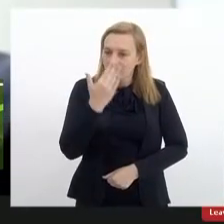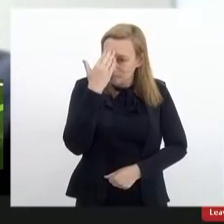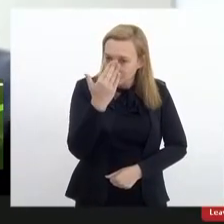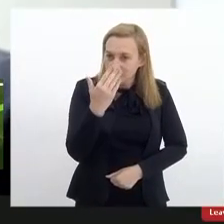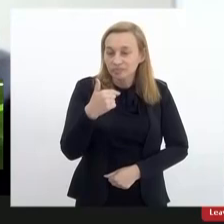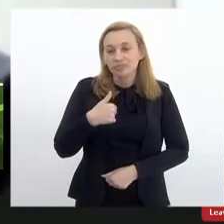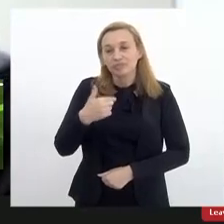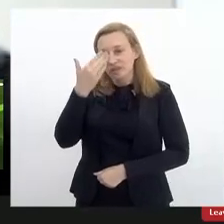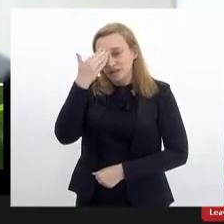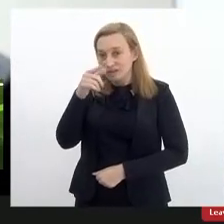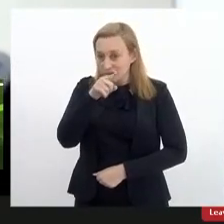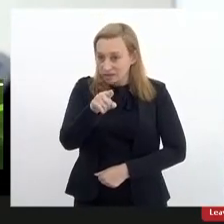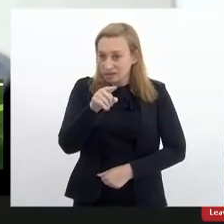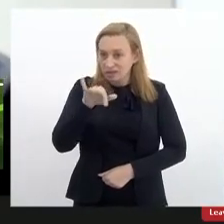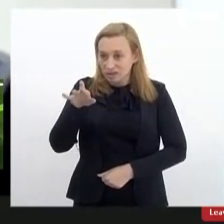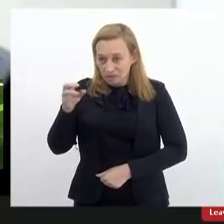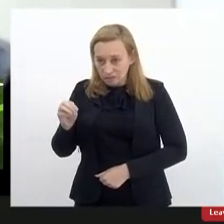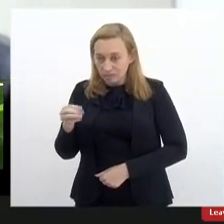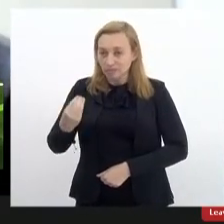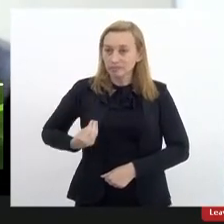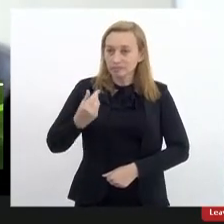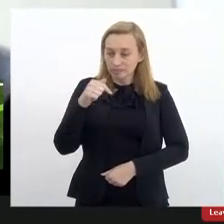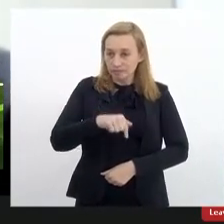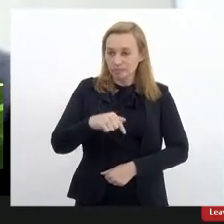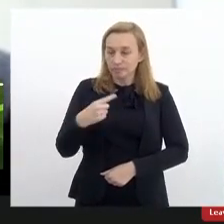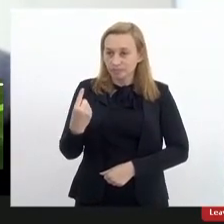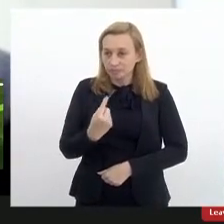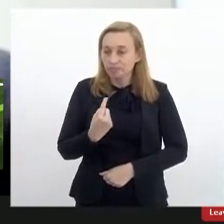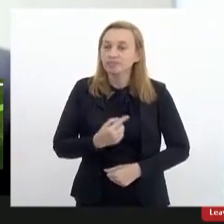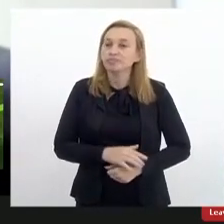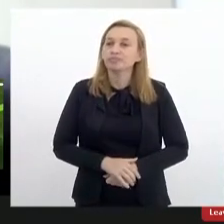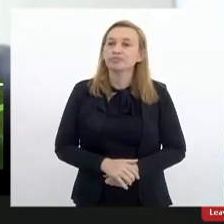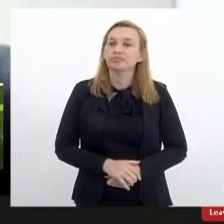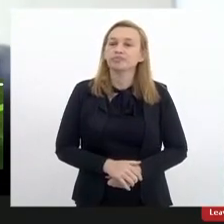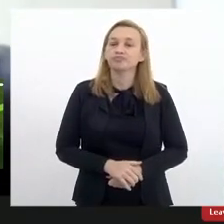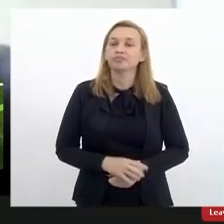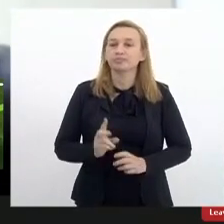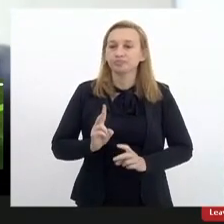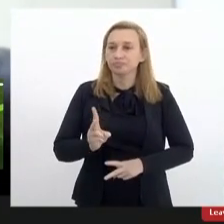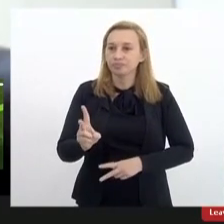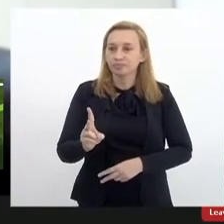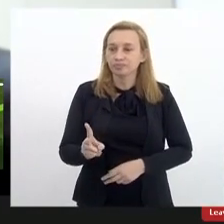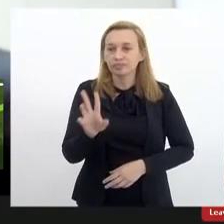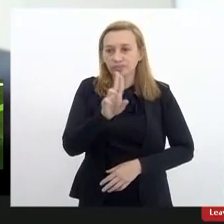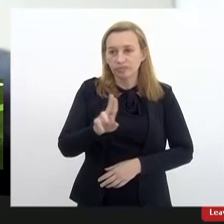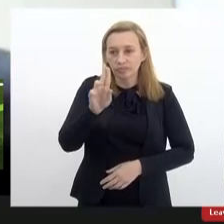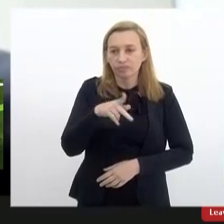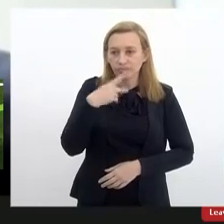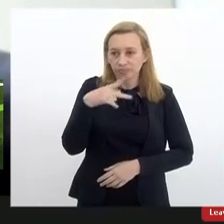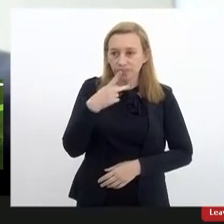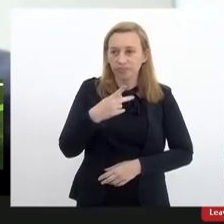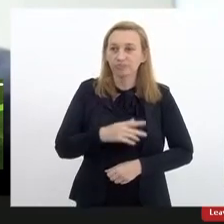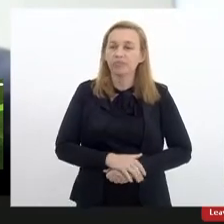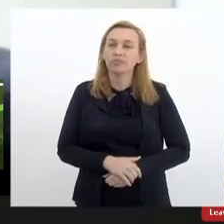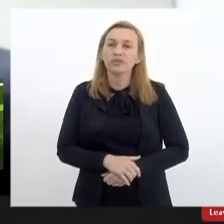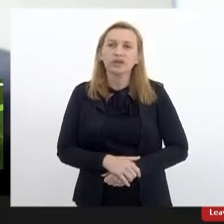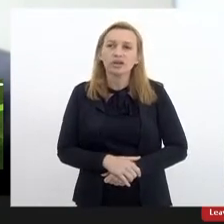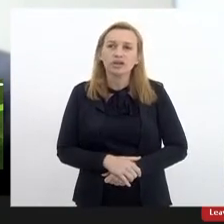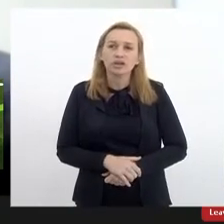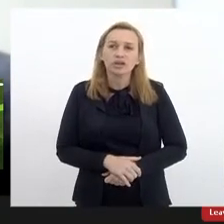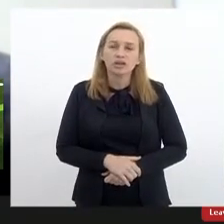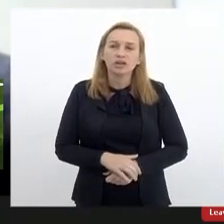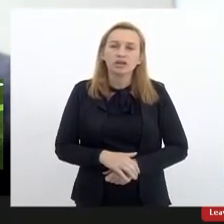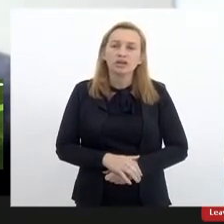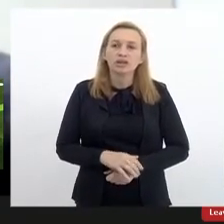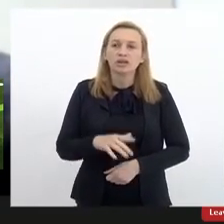agradeço a você e ao CIMPRO pela presença aqui conosco e dando sequência para fazer uso da palavra eu chamo aqui a